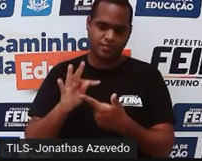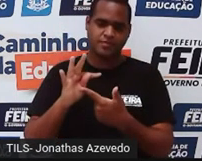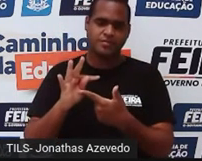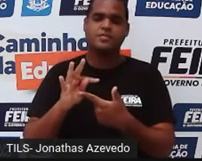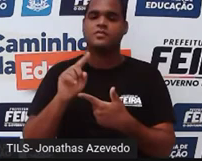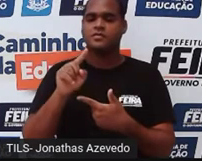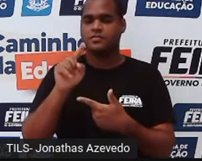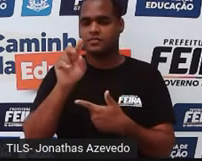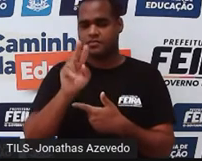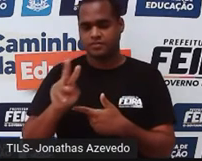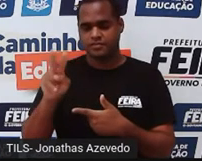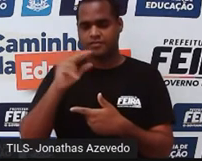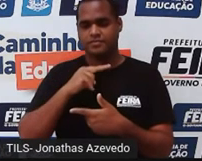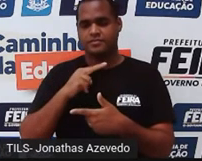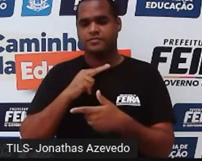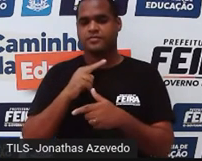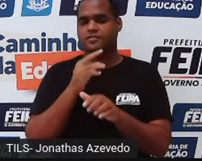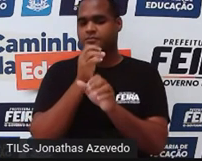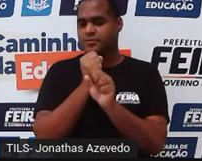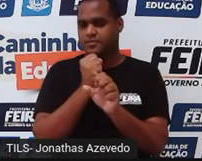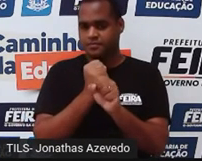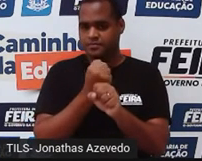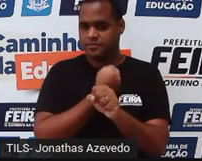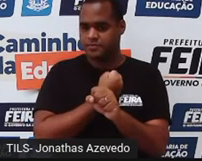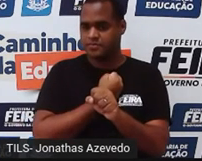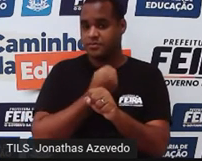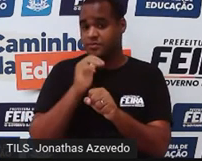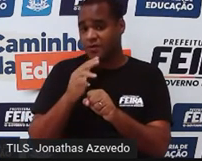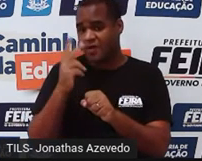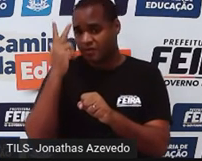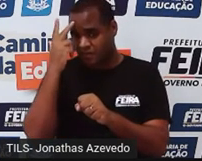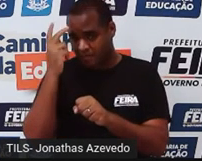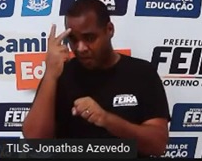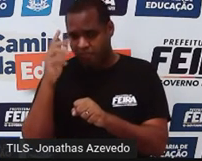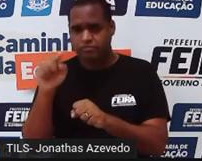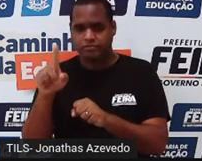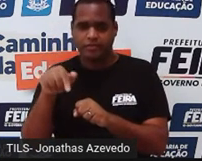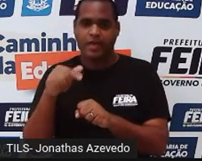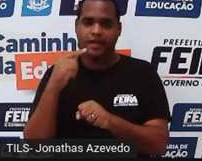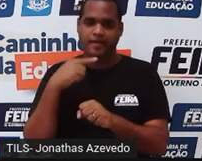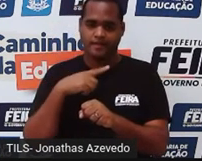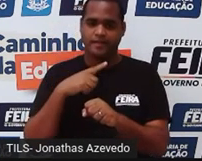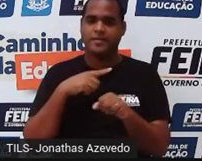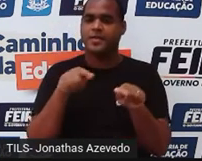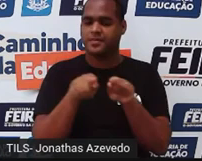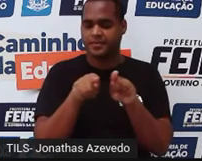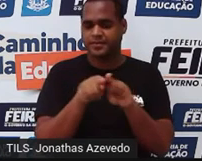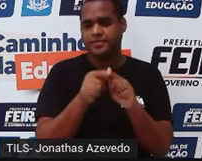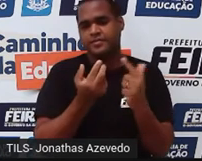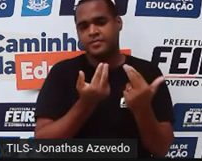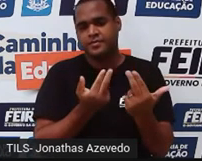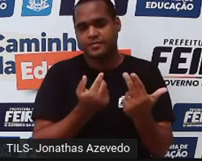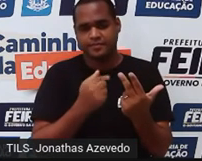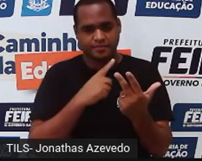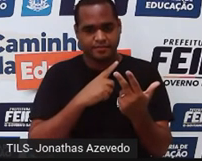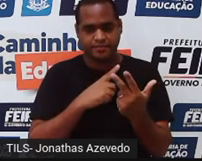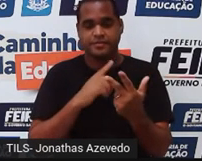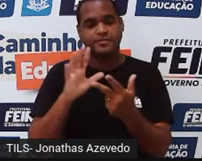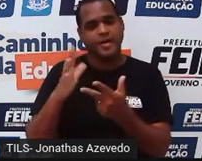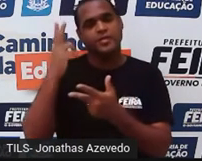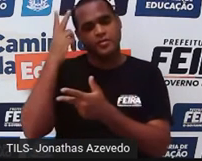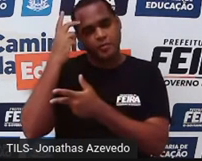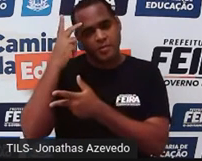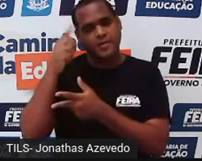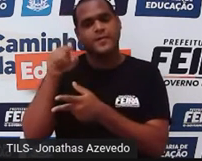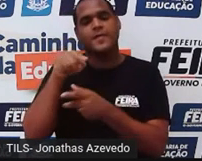uso dos números inteiros. Não só os negativos, tá? Os naturais também. E nos naturais,